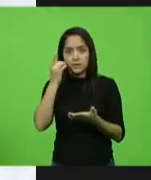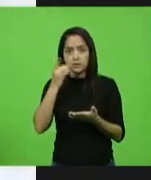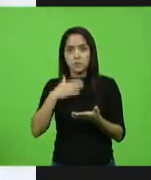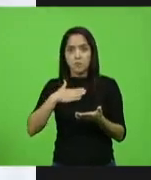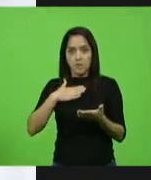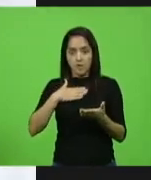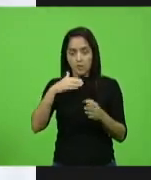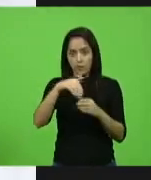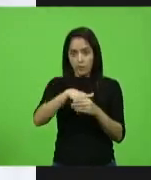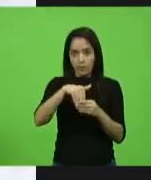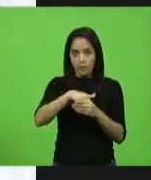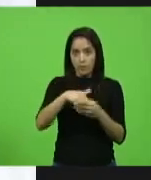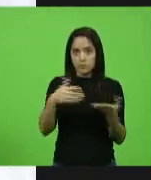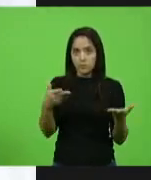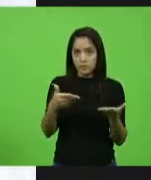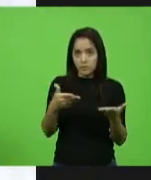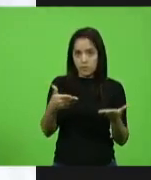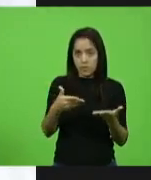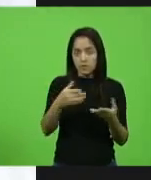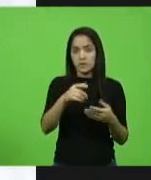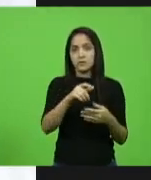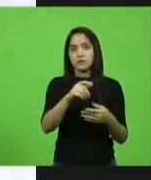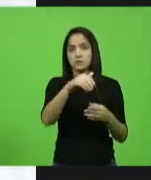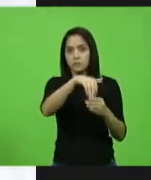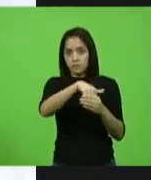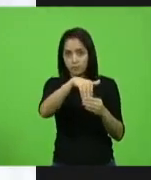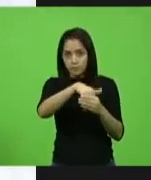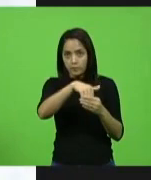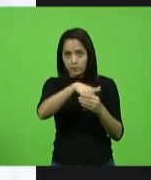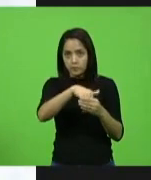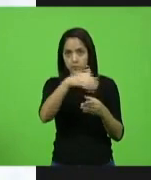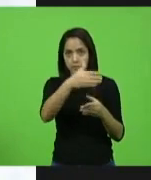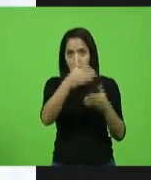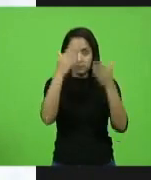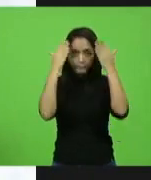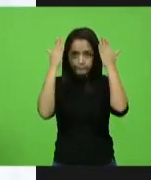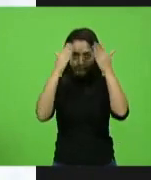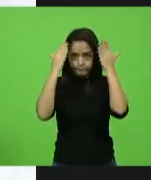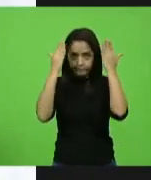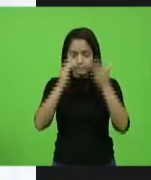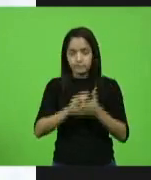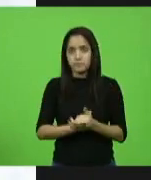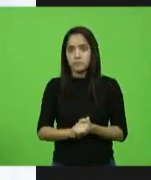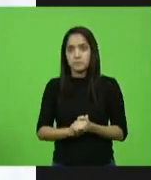voto vai para José Milton Schaefer,